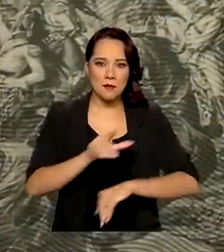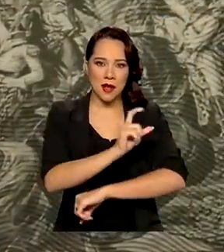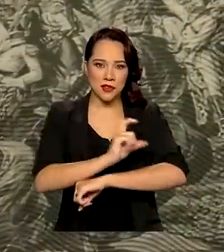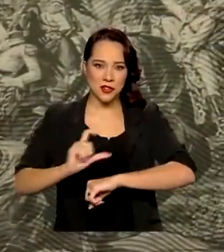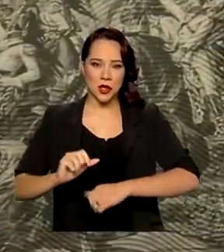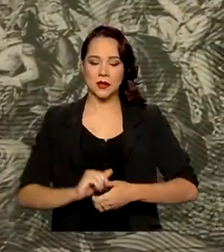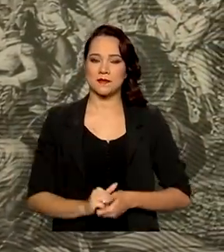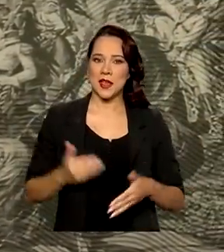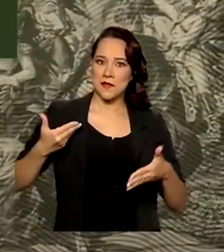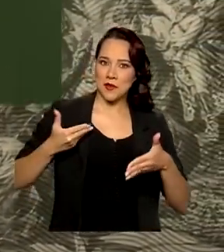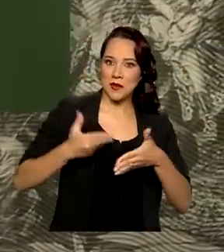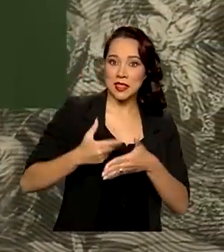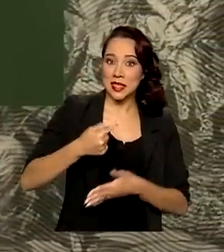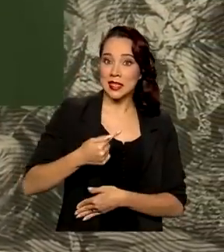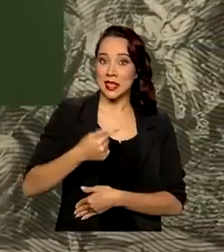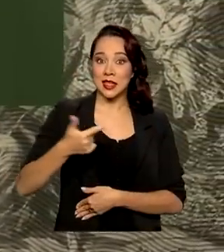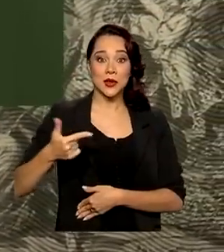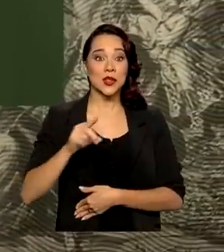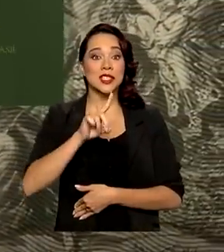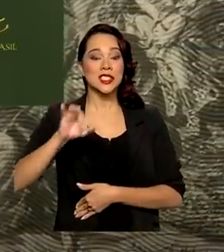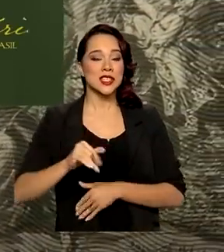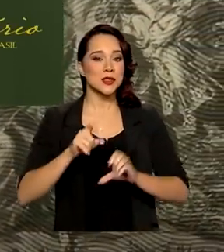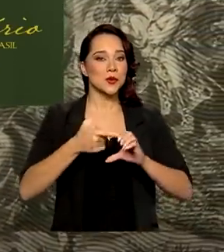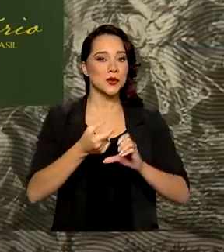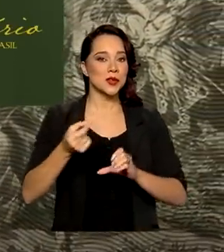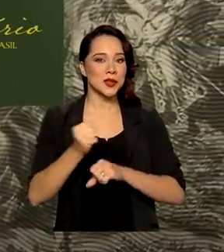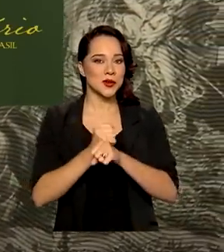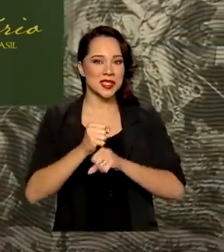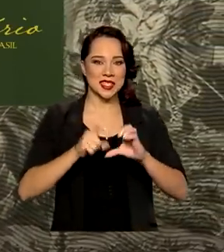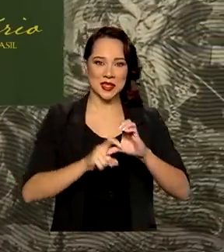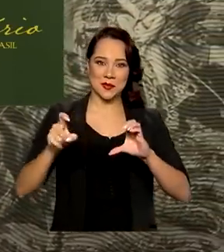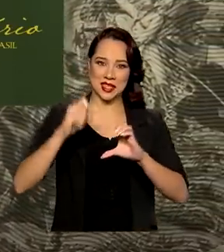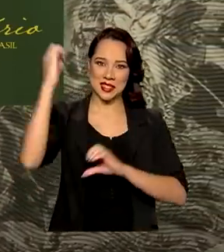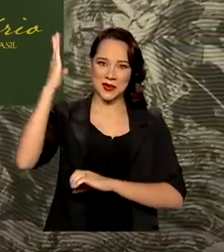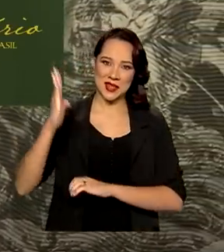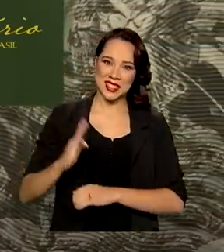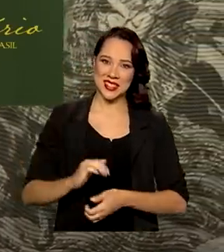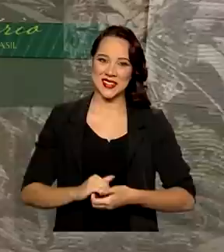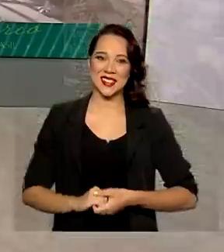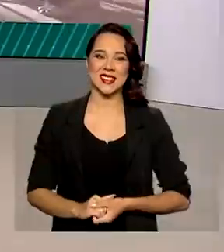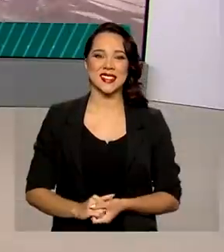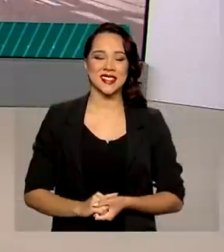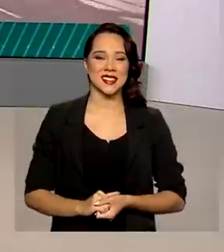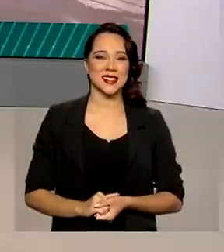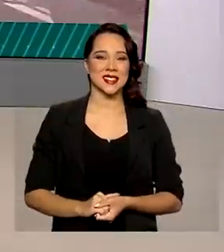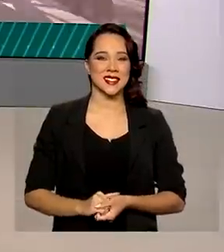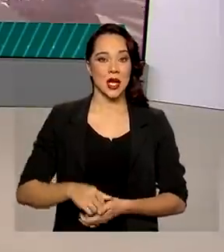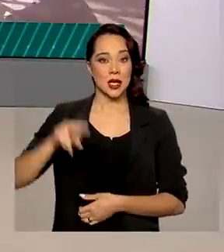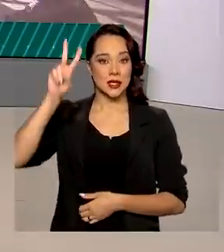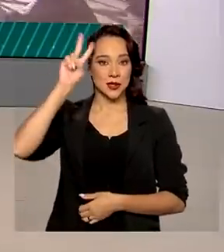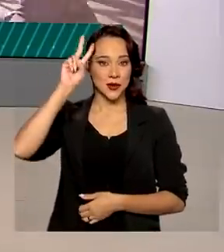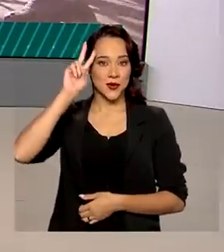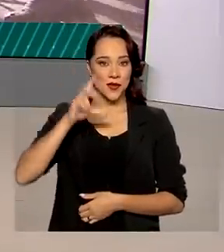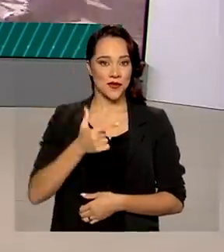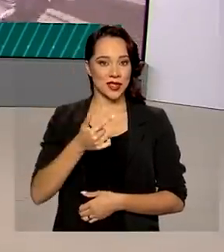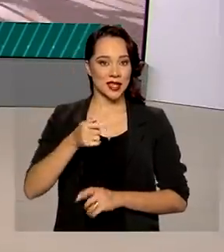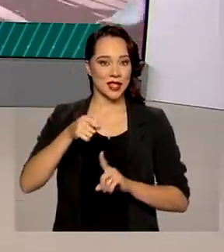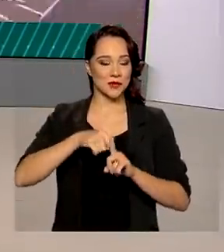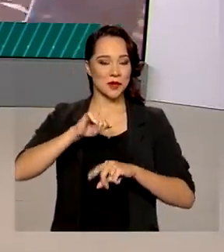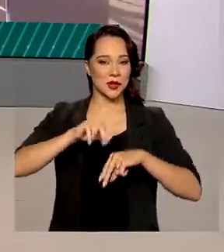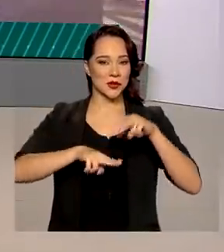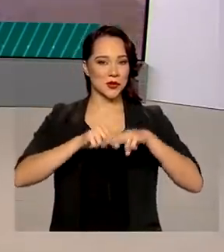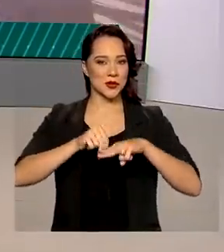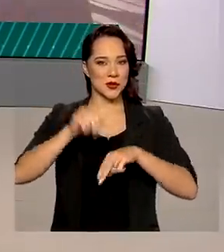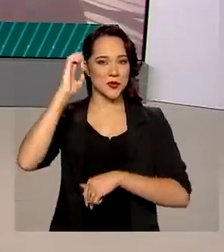E faltam 72 dias para o bicentenário da independência do Brasil. Segunda-feira, 27 de